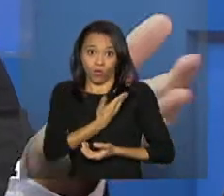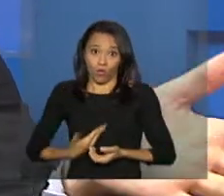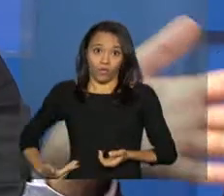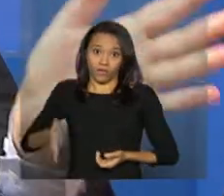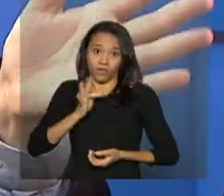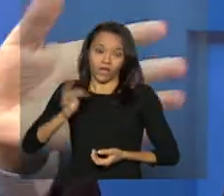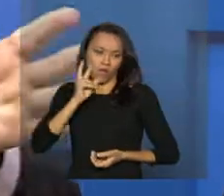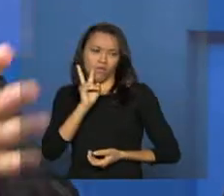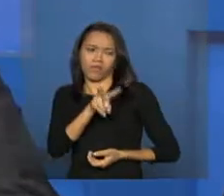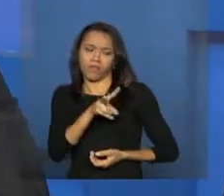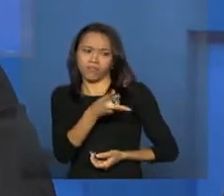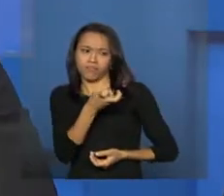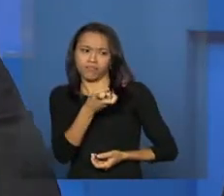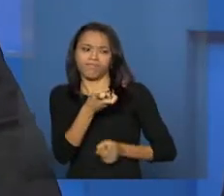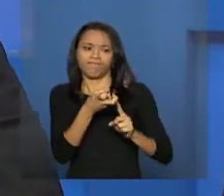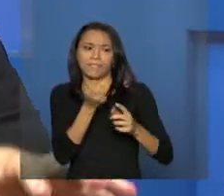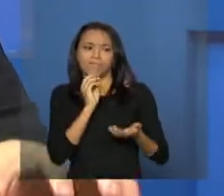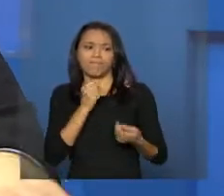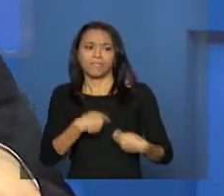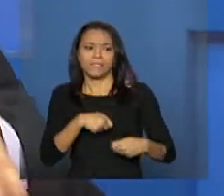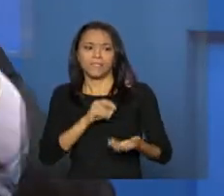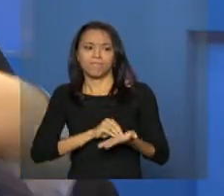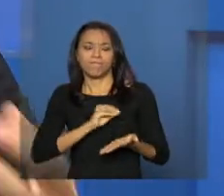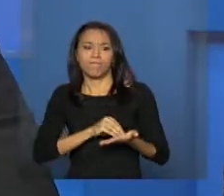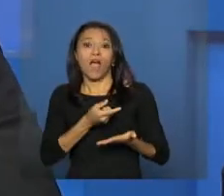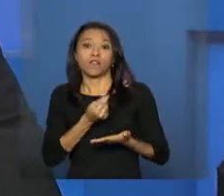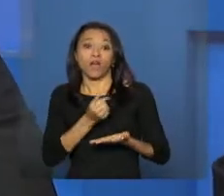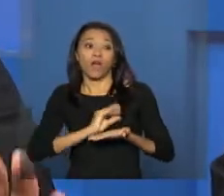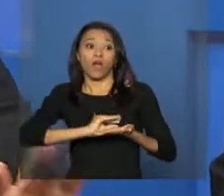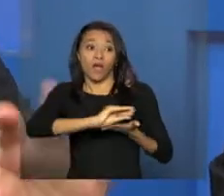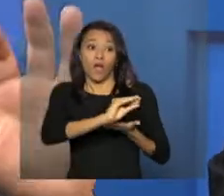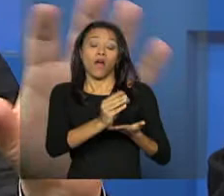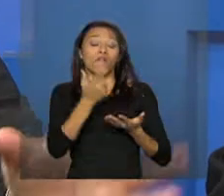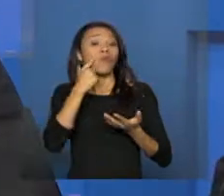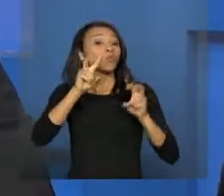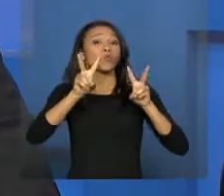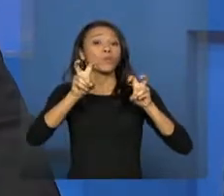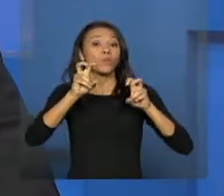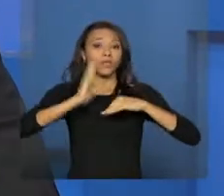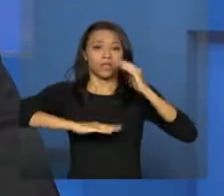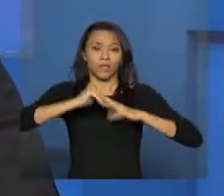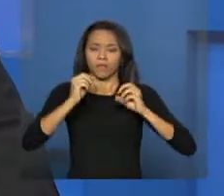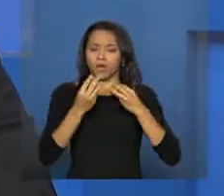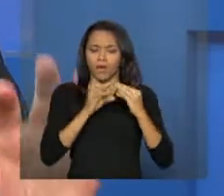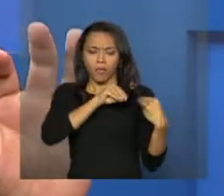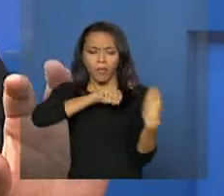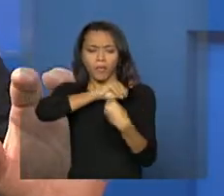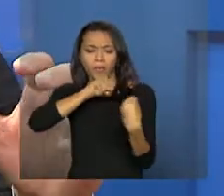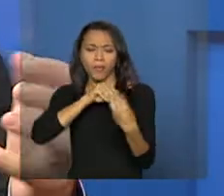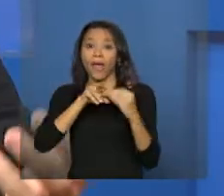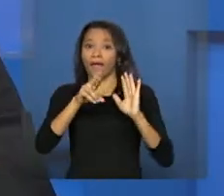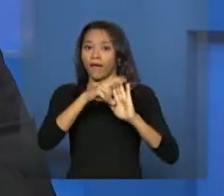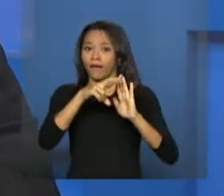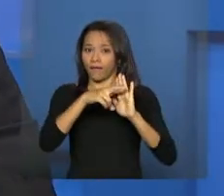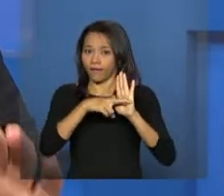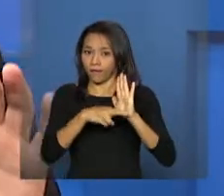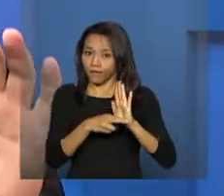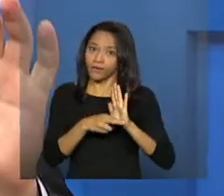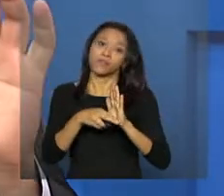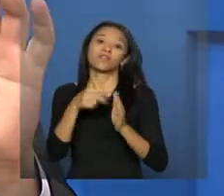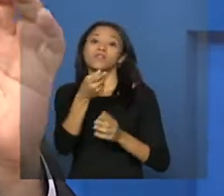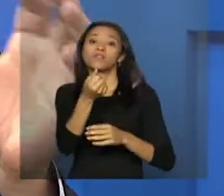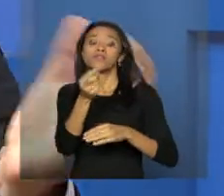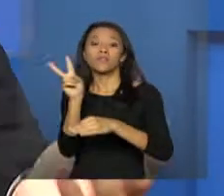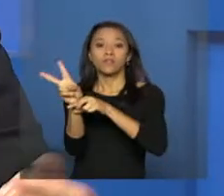para a CIT, que a Comissão Intergestora Tripartite, onde essa demanda é discutida, critérios de financiamento são pactuados,